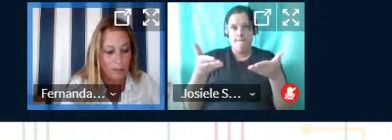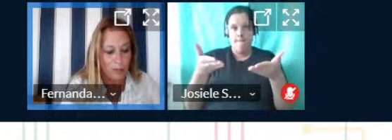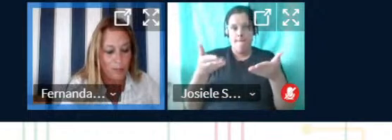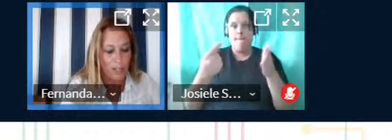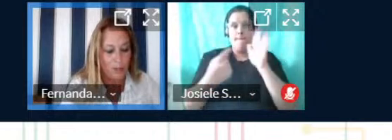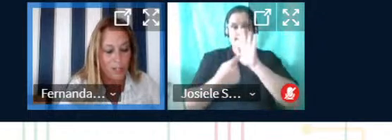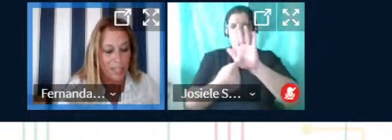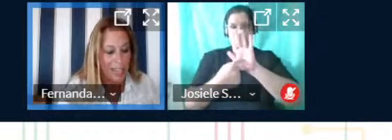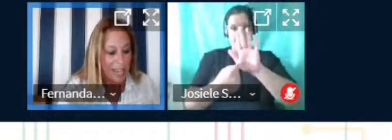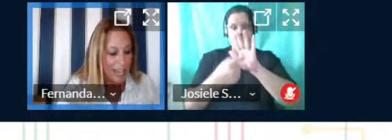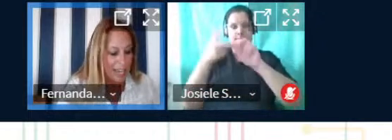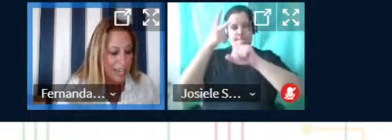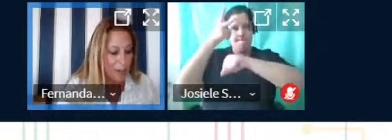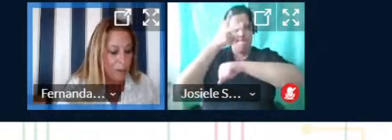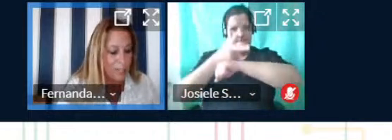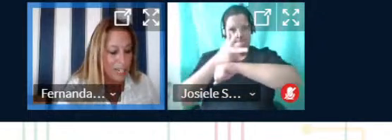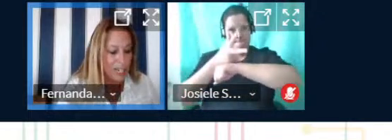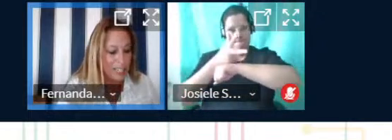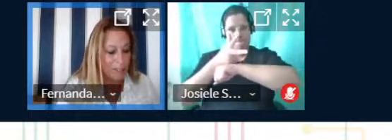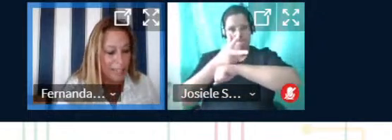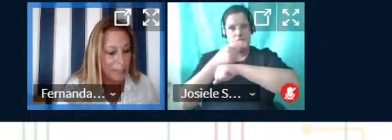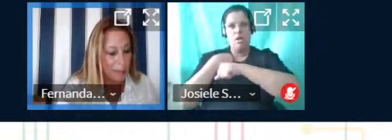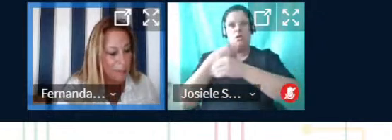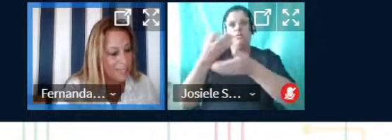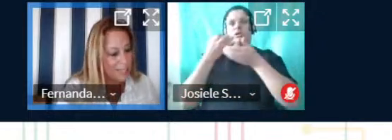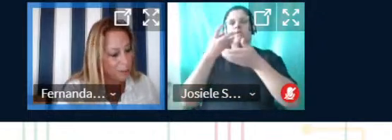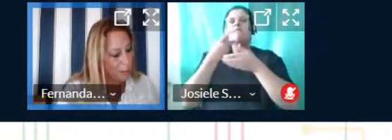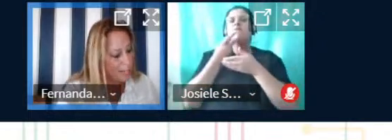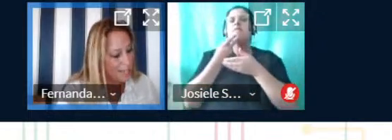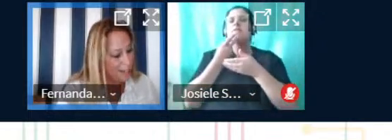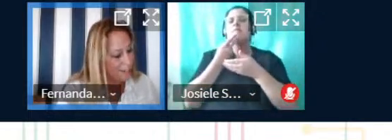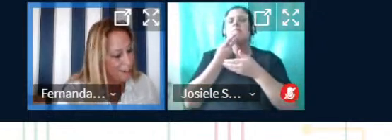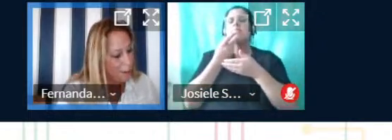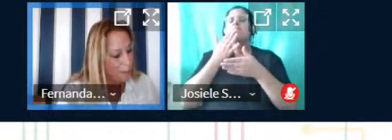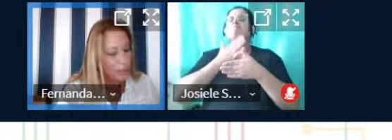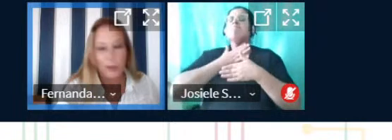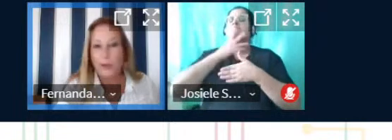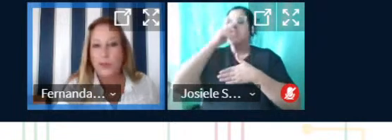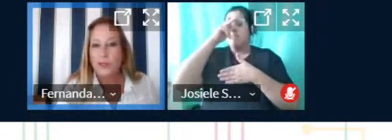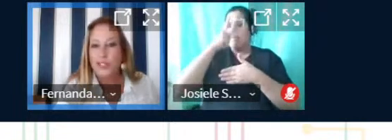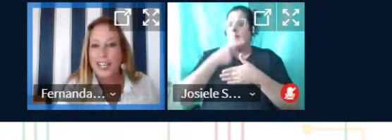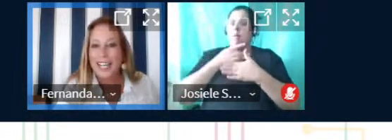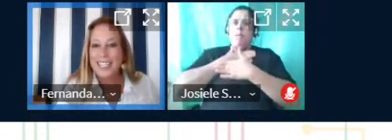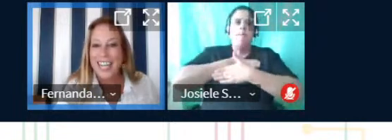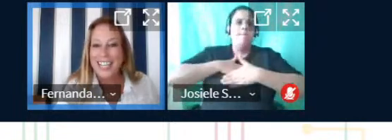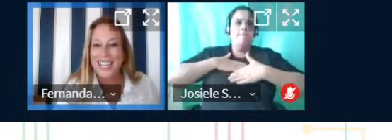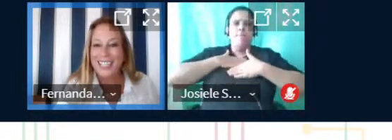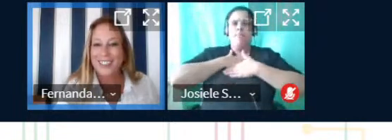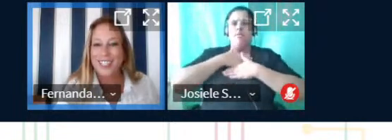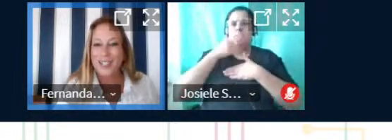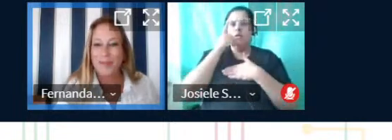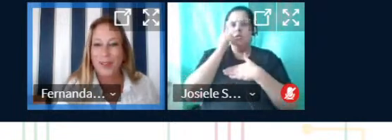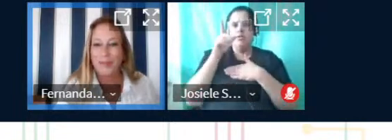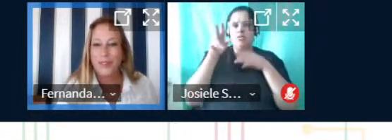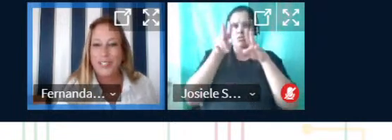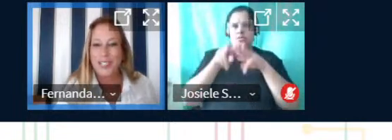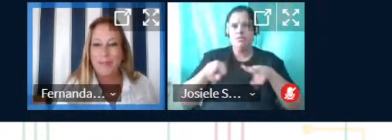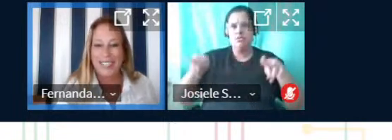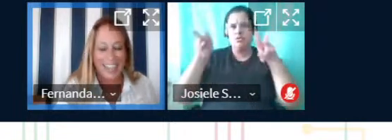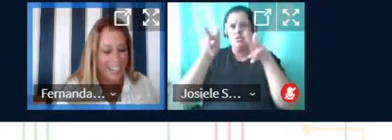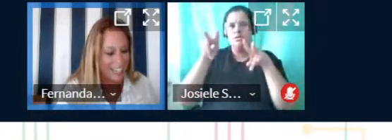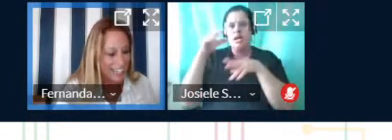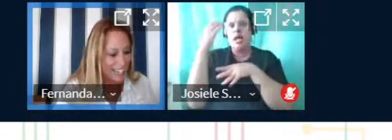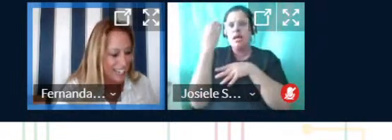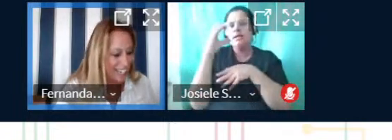apresentação dos vídeos, e eu gostaria de ressaltar que, para mim, está sendo um prazer, porque eu não consigo enxergar ciência e que não seja de modo